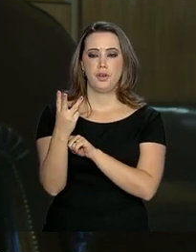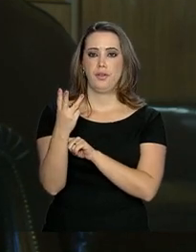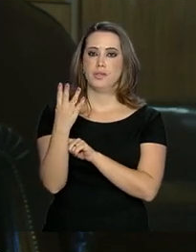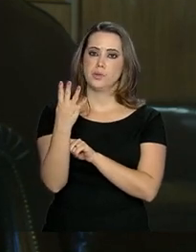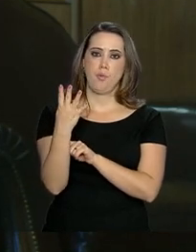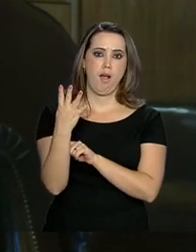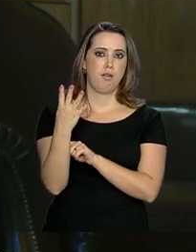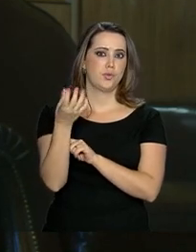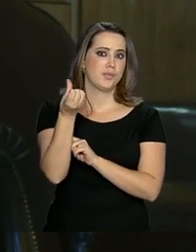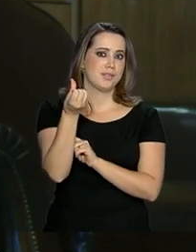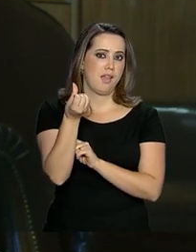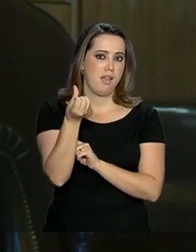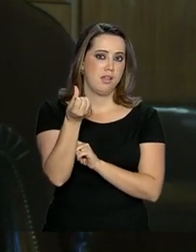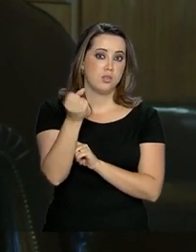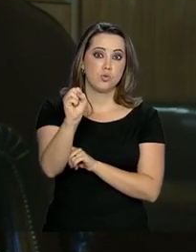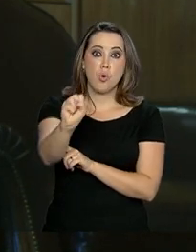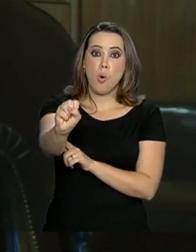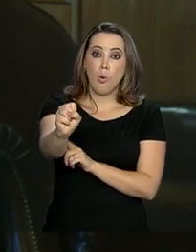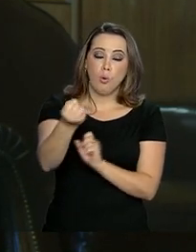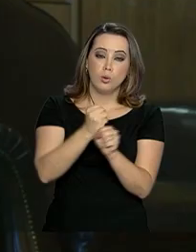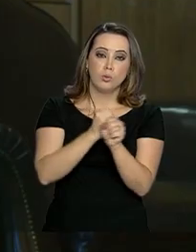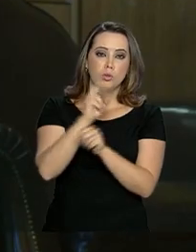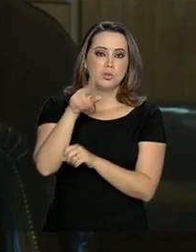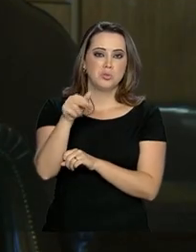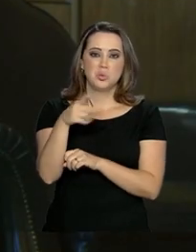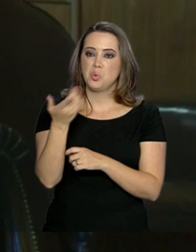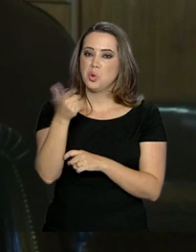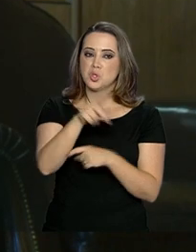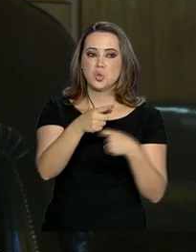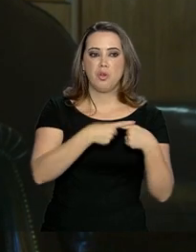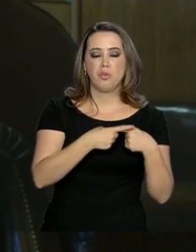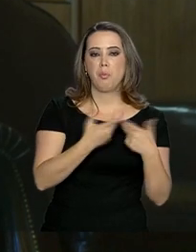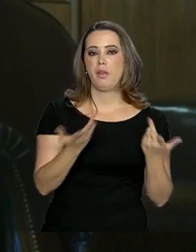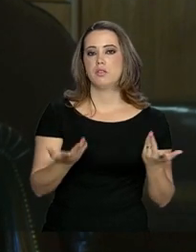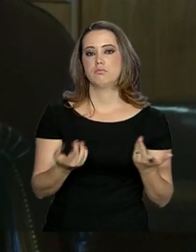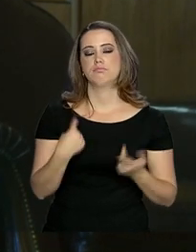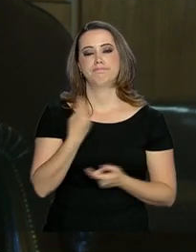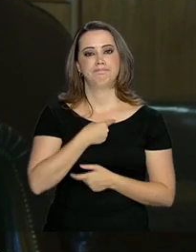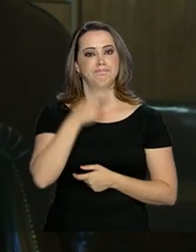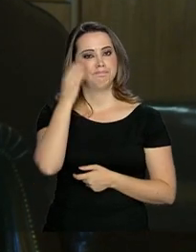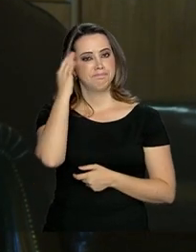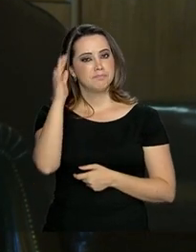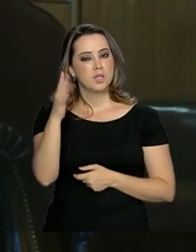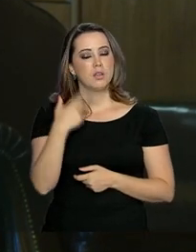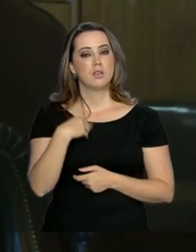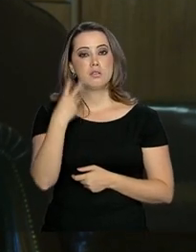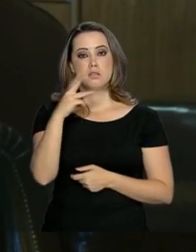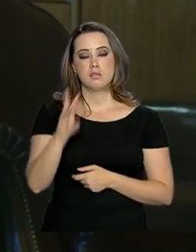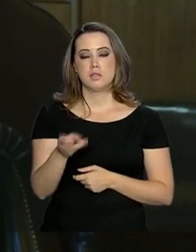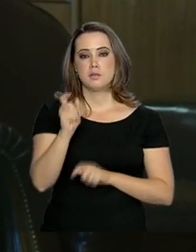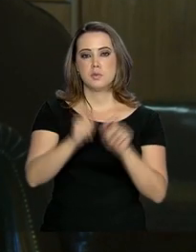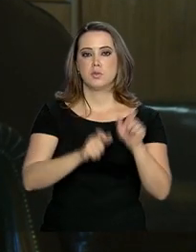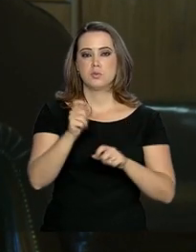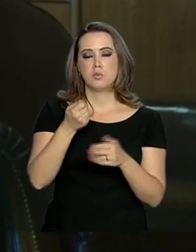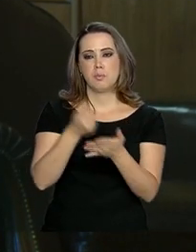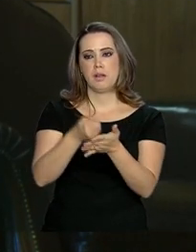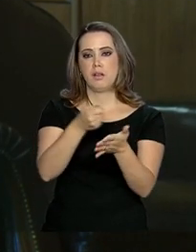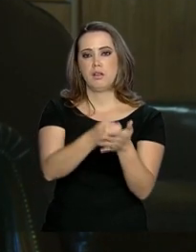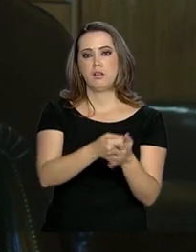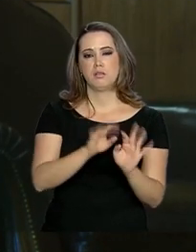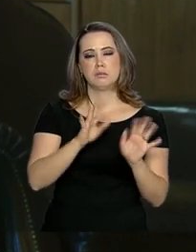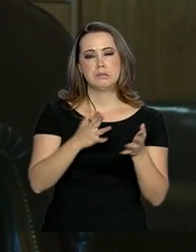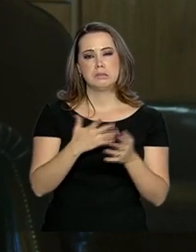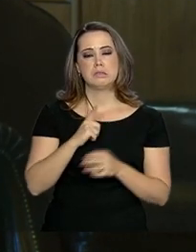8 anos sem que esse procedimento tenha sido feito. Nós imaginamos que desses 3 milhões de benefícios que estão sendo pagos,